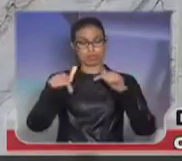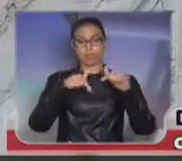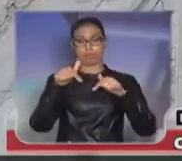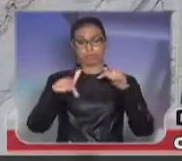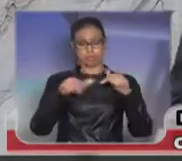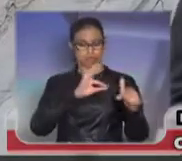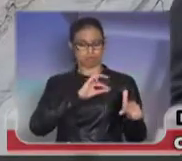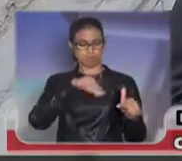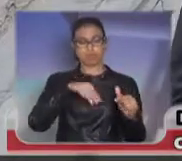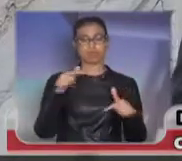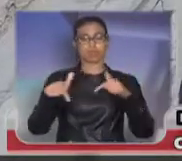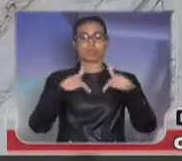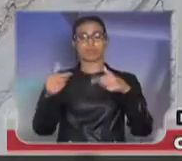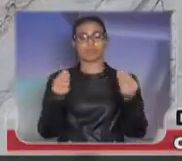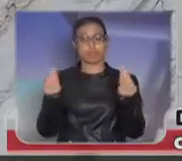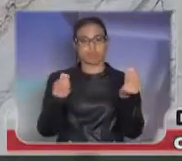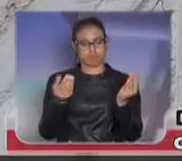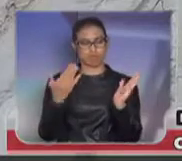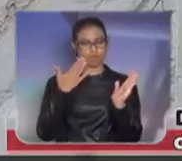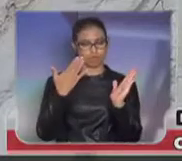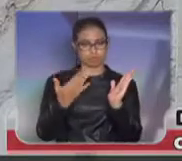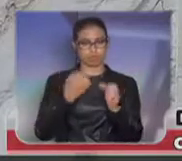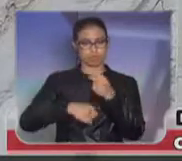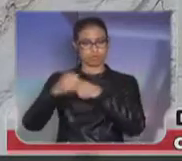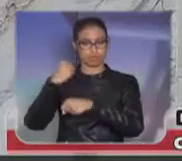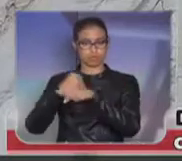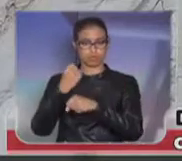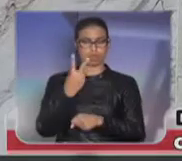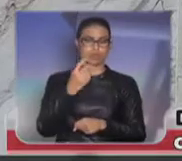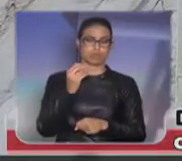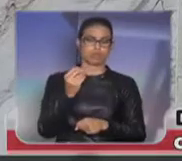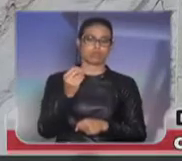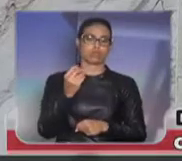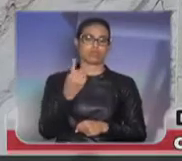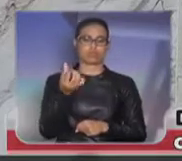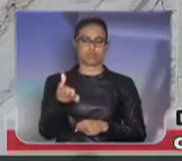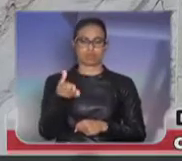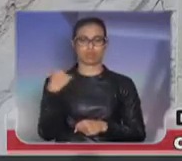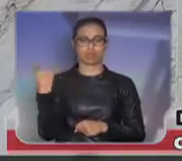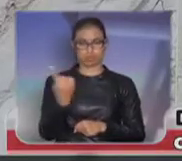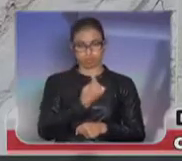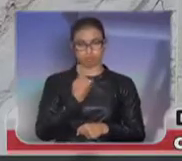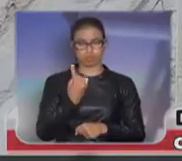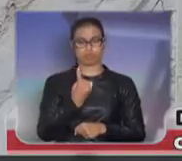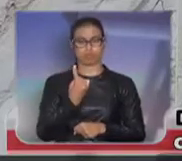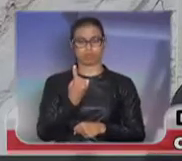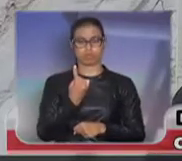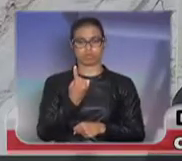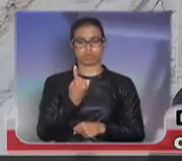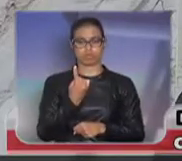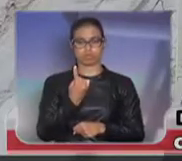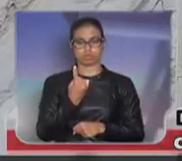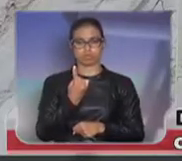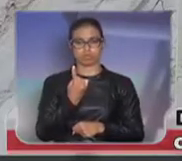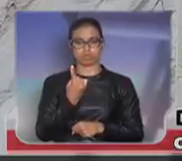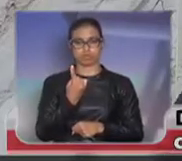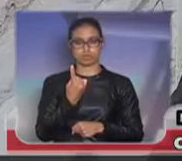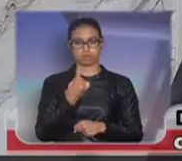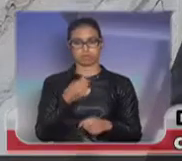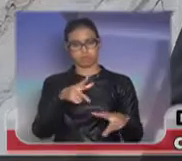Polícia Militar do Estado de São Paulo. Em 2016, nós tivemos números